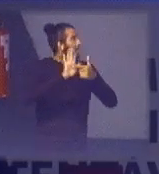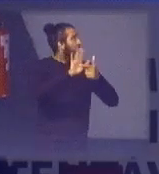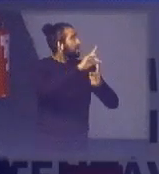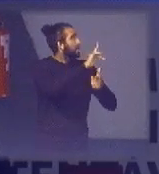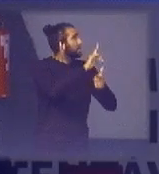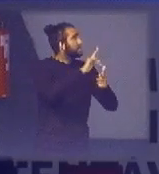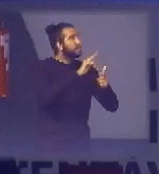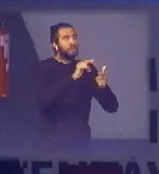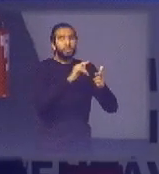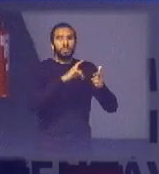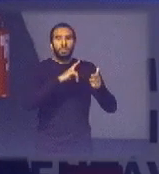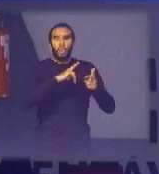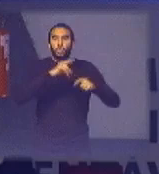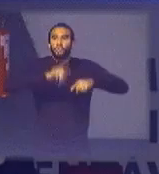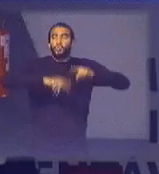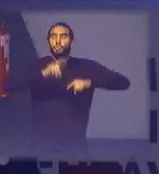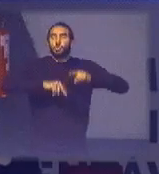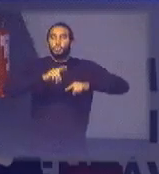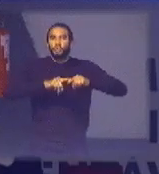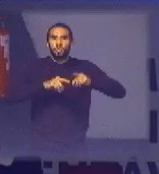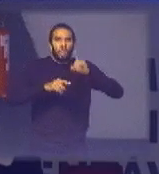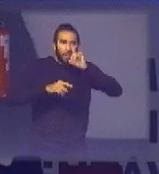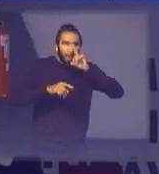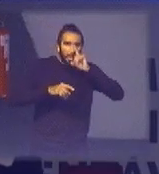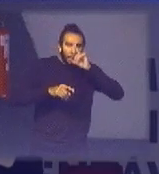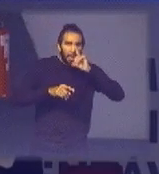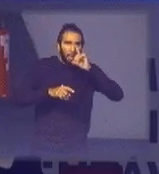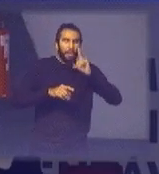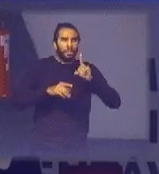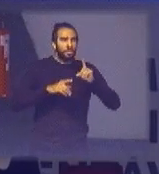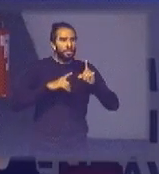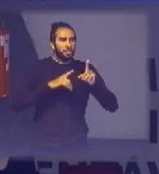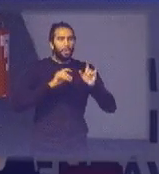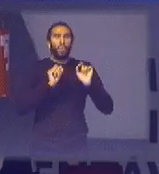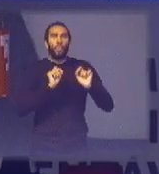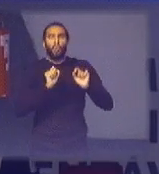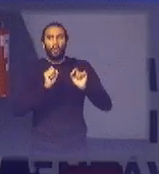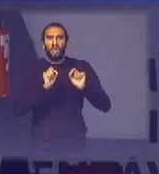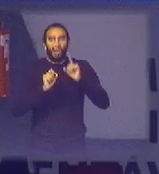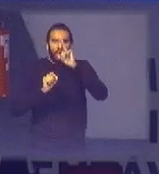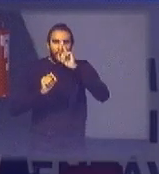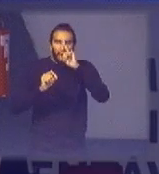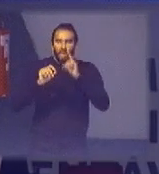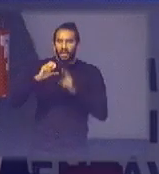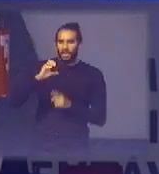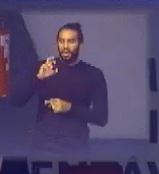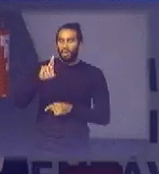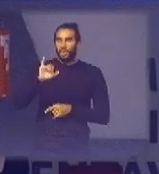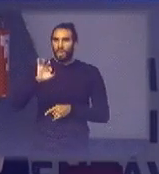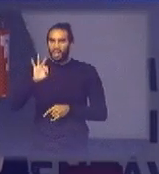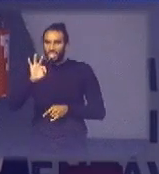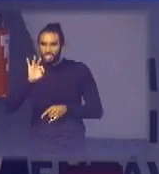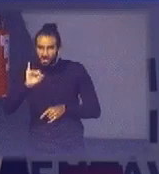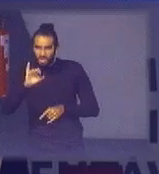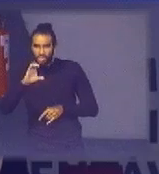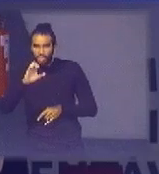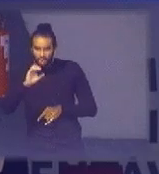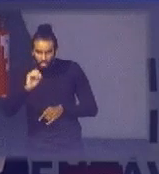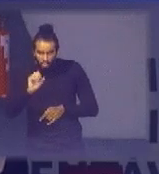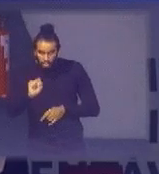é um nome também para se guardar é um título para se guardar o que são materiais críticos são aqueles que são altamente